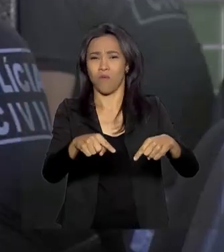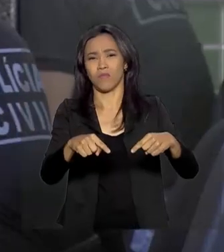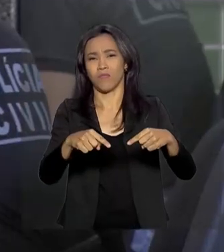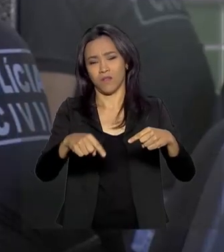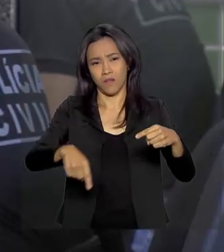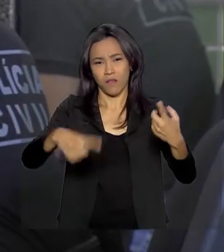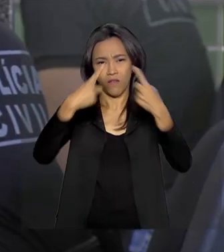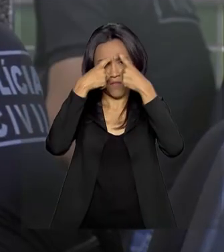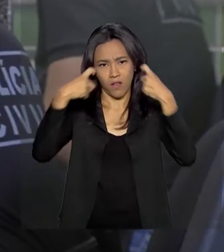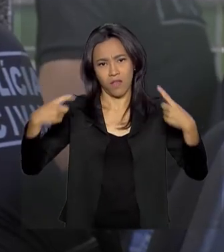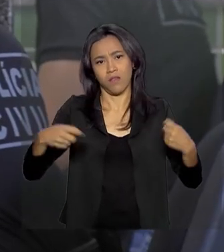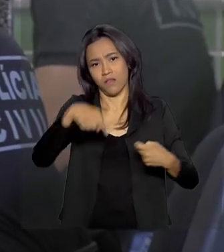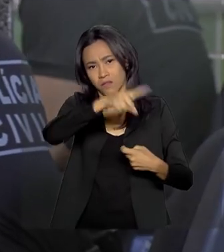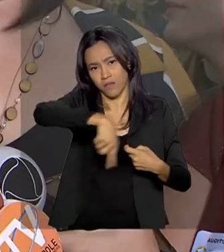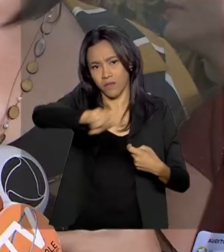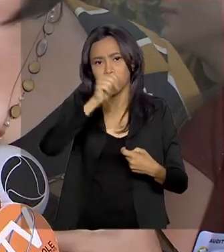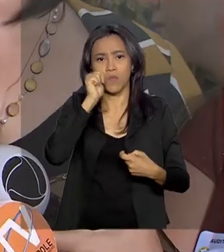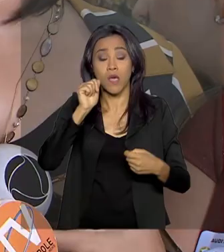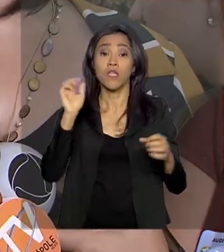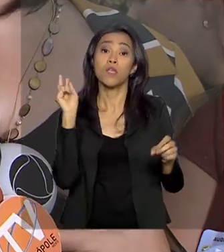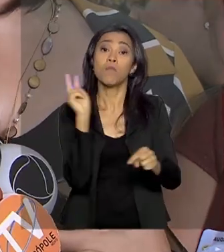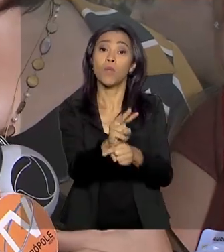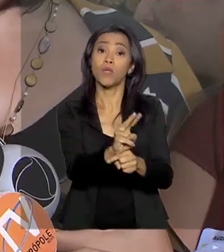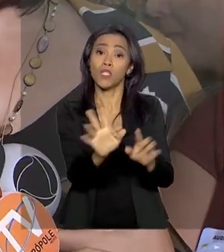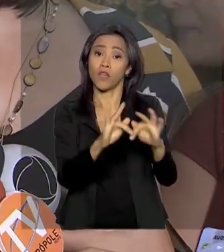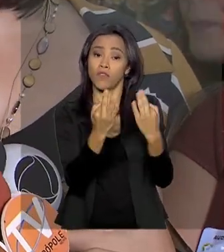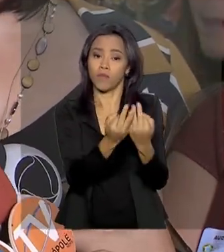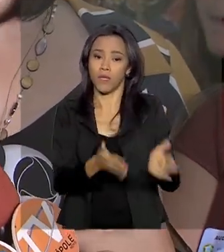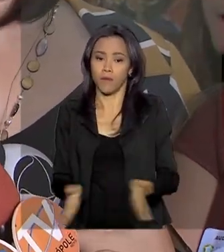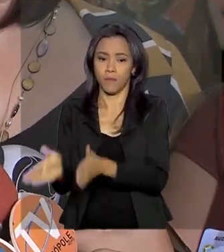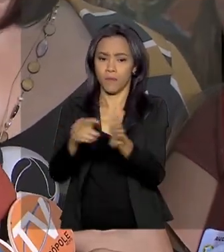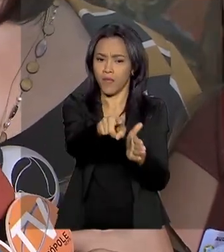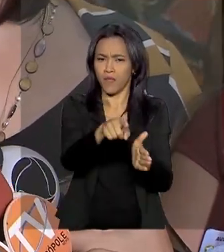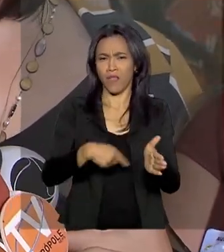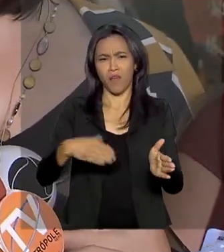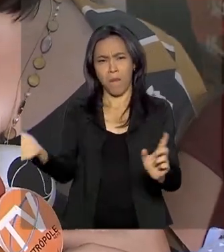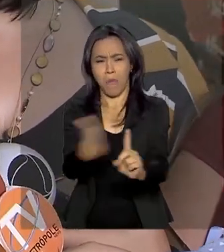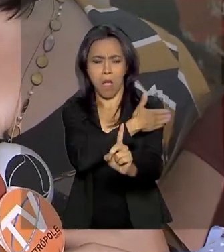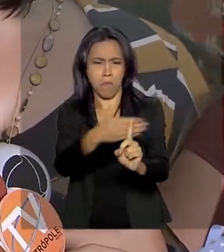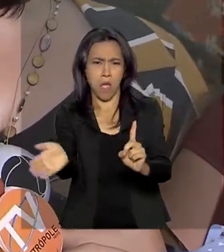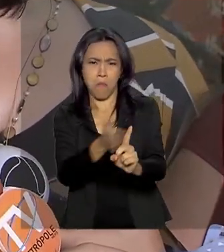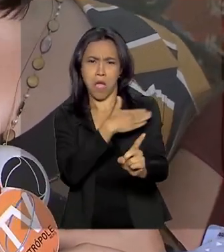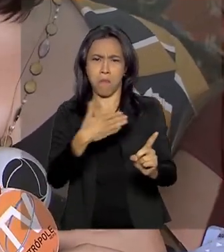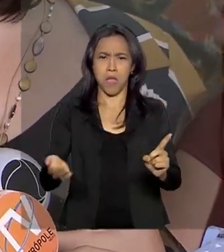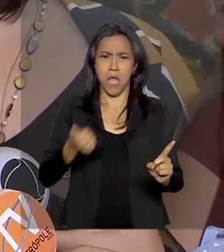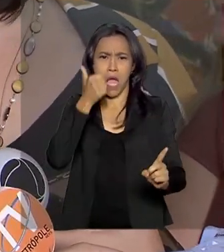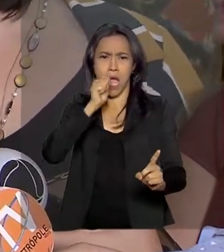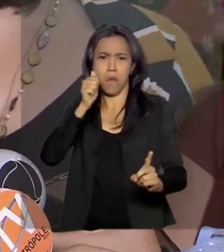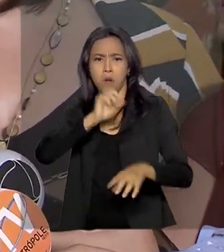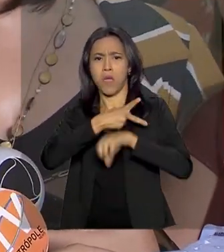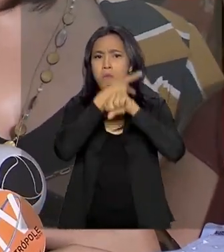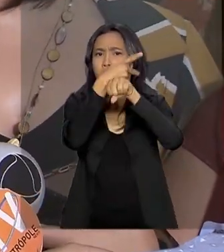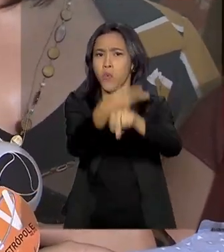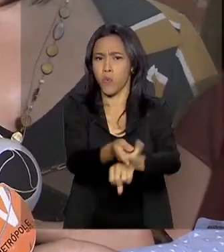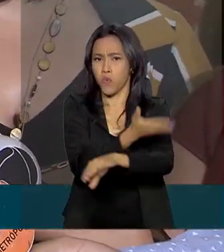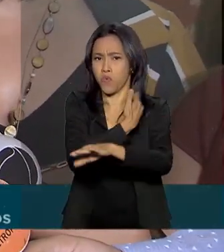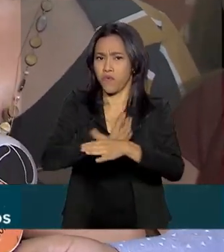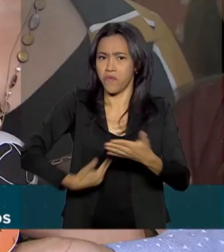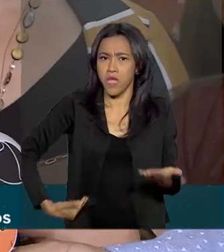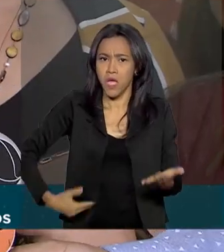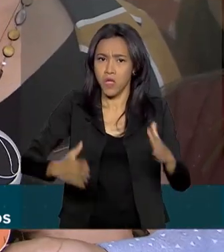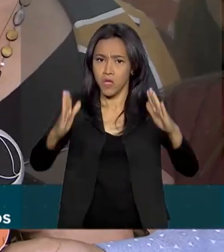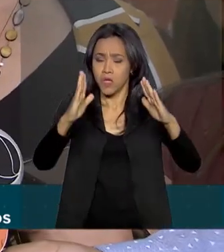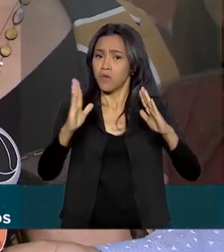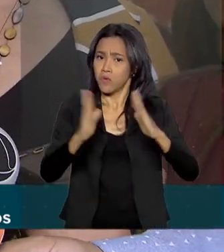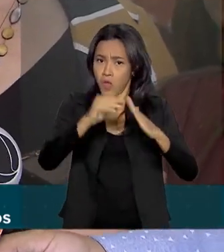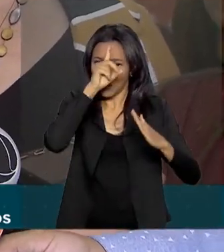e garantir a proteção à família. Estava muito cômodo para o agressor bater, a mulher vir para a rede pública e a gente gastar